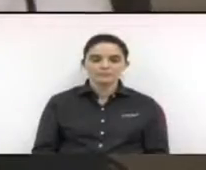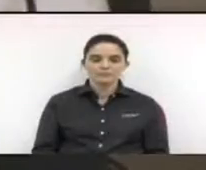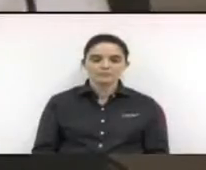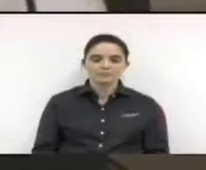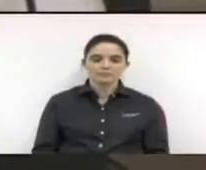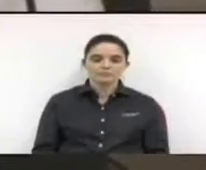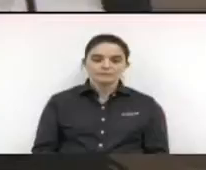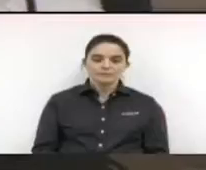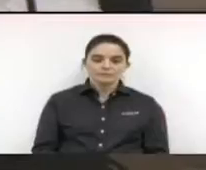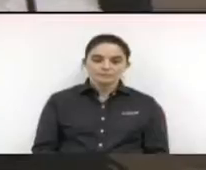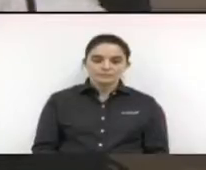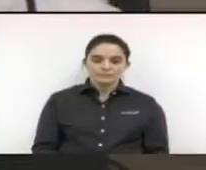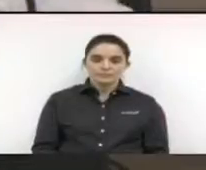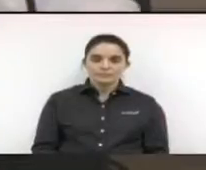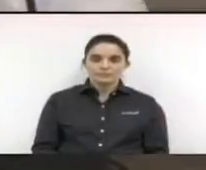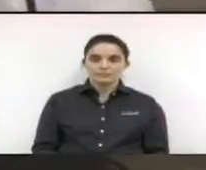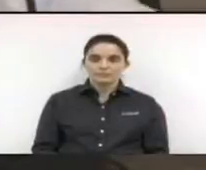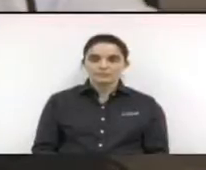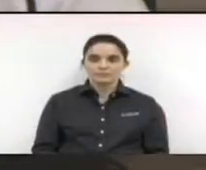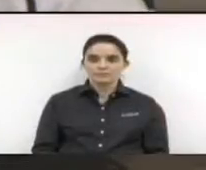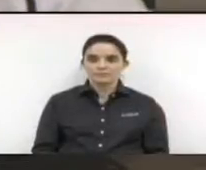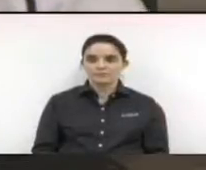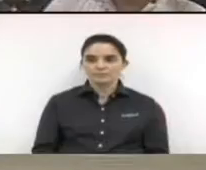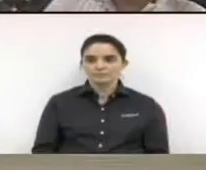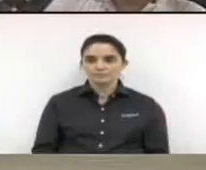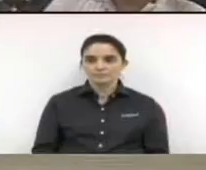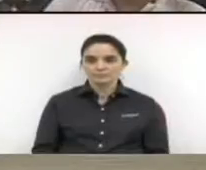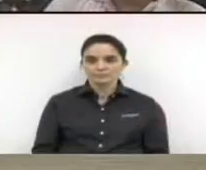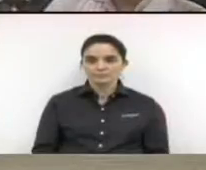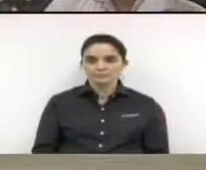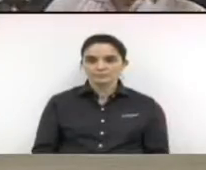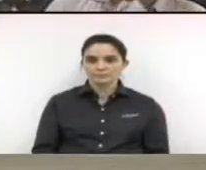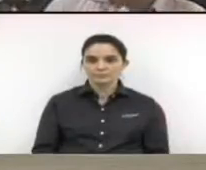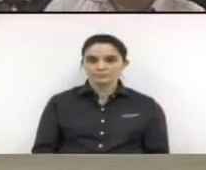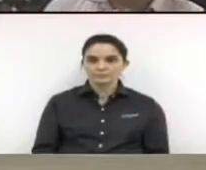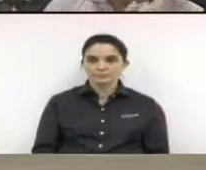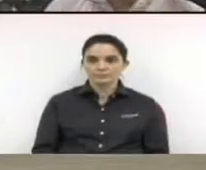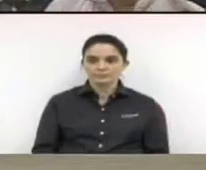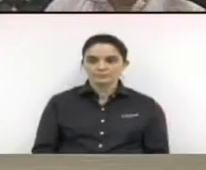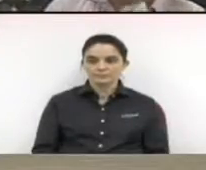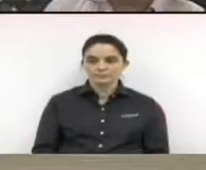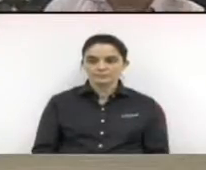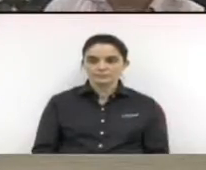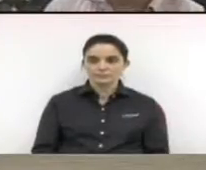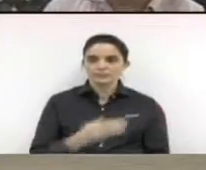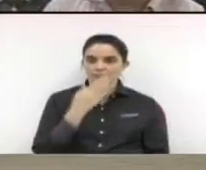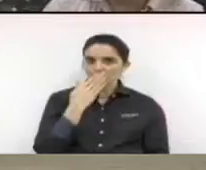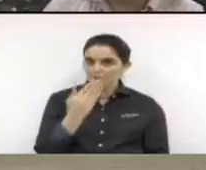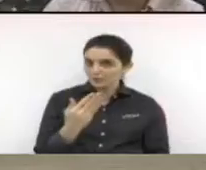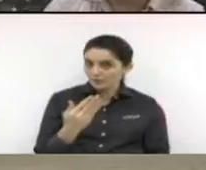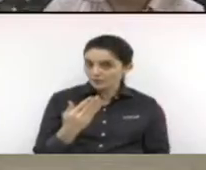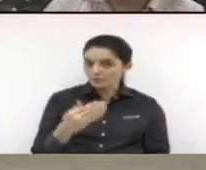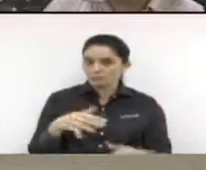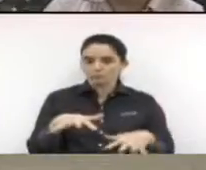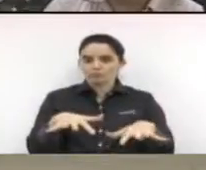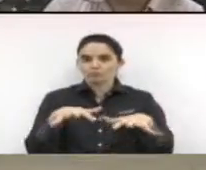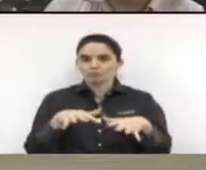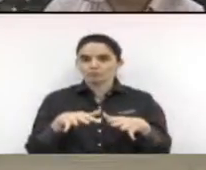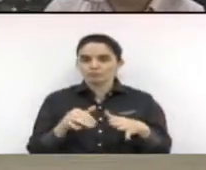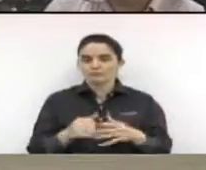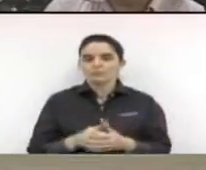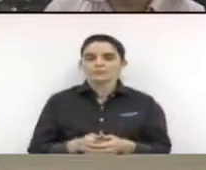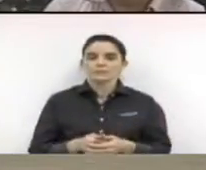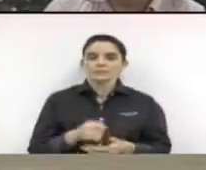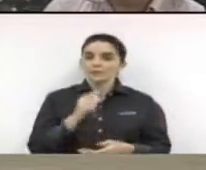Vossa de Uma questão de ordem do nobre vereador doutor Júlio. presidente, nobres pares, público presente. Ainda,